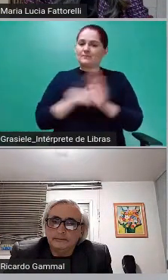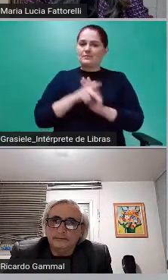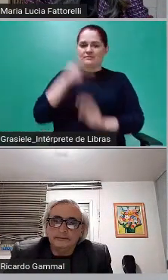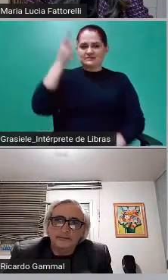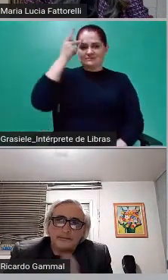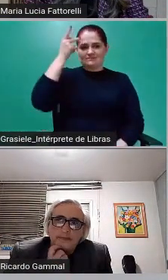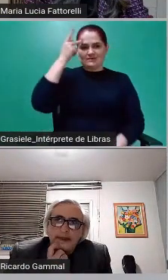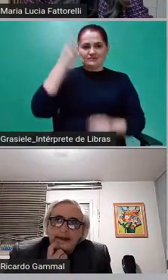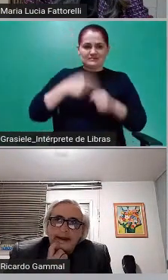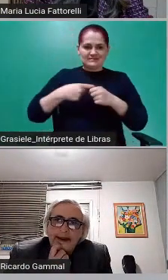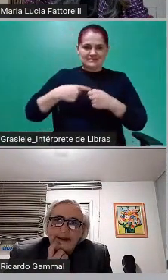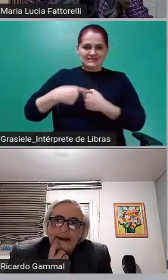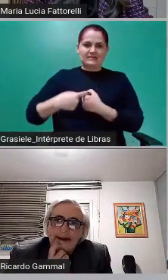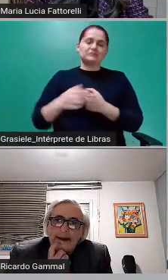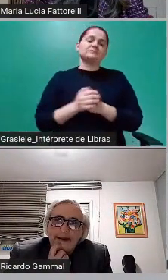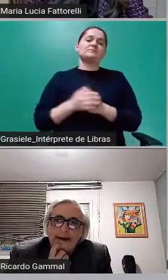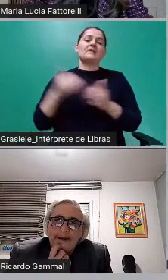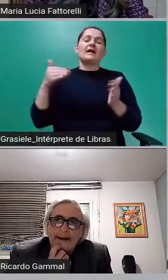1993,